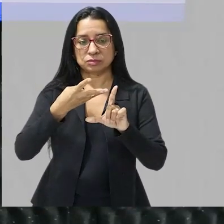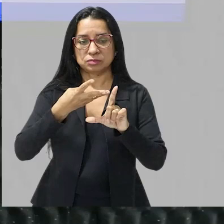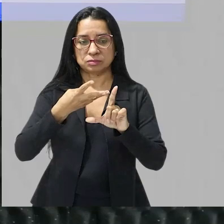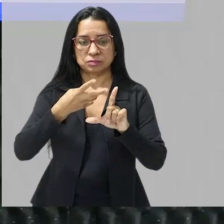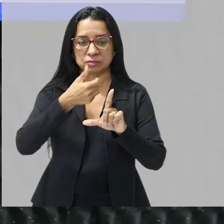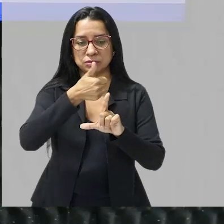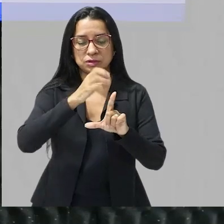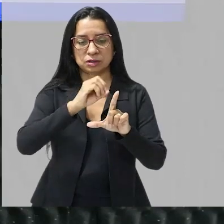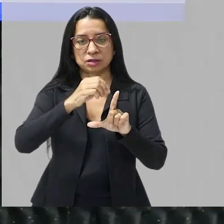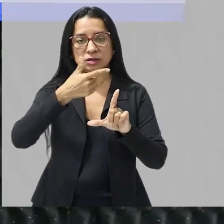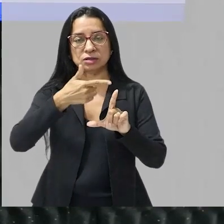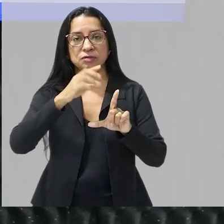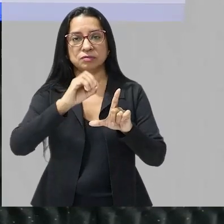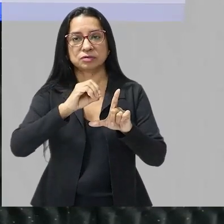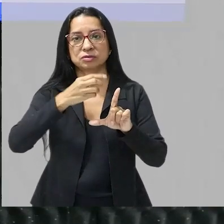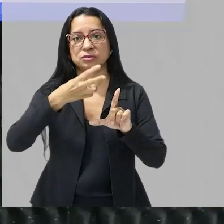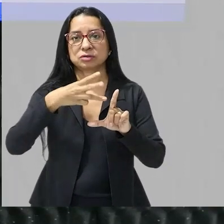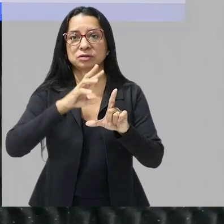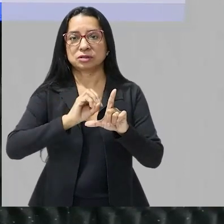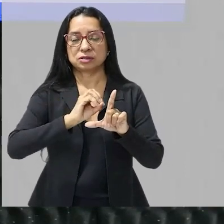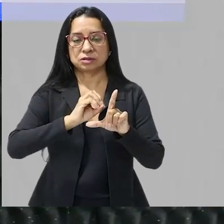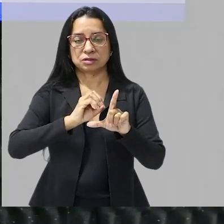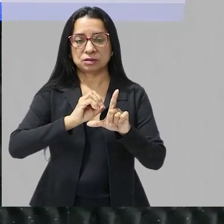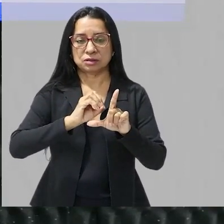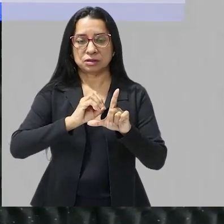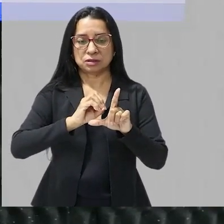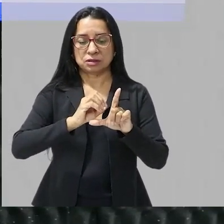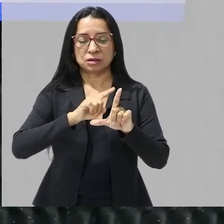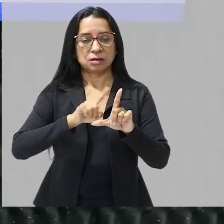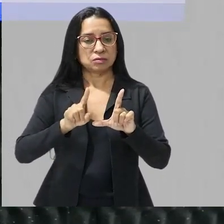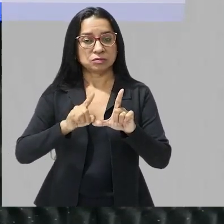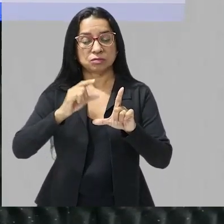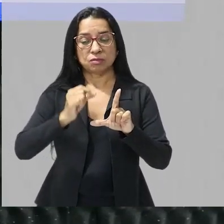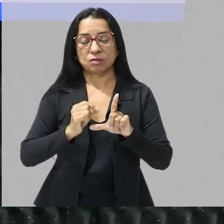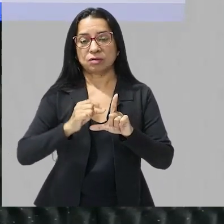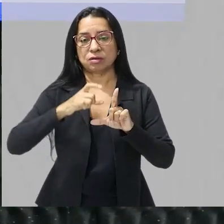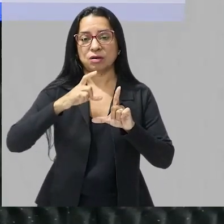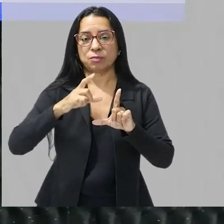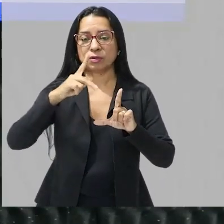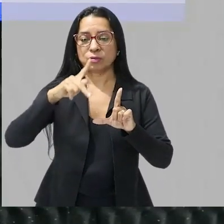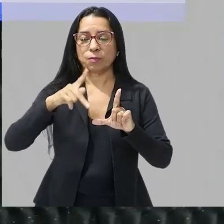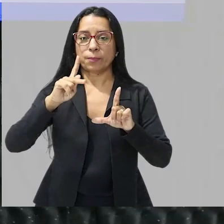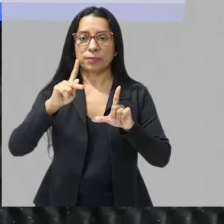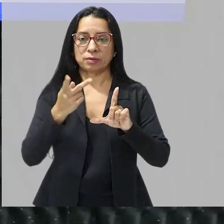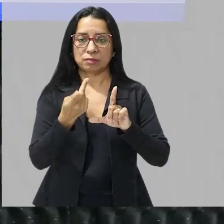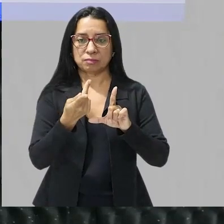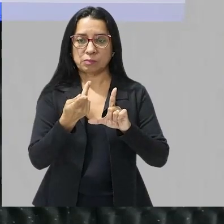de 20 de 30 tava lá em cima já que quando eu aumentei o pH